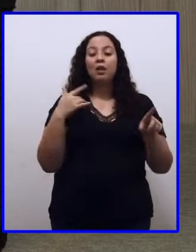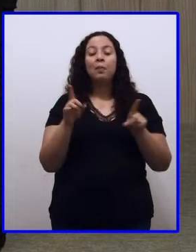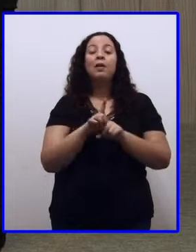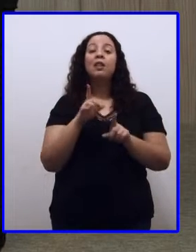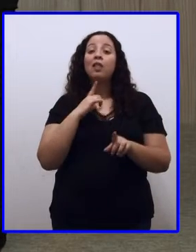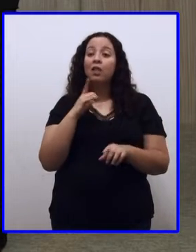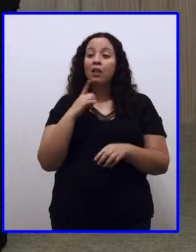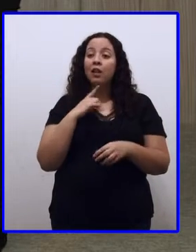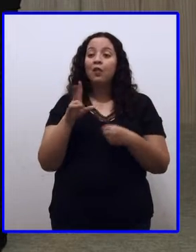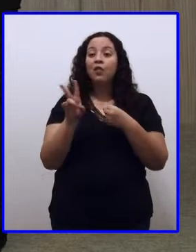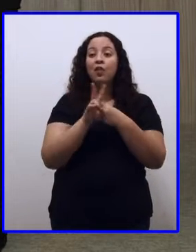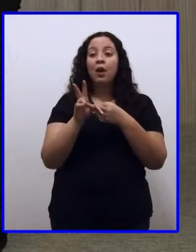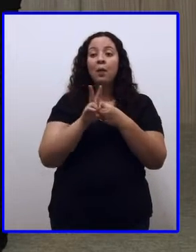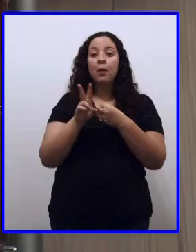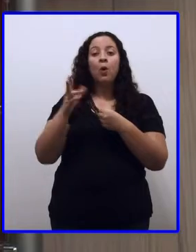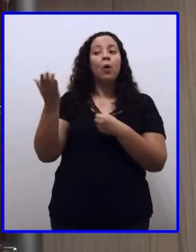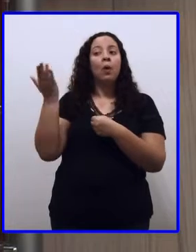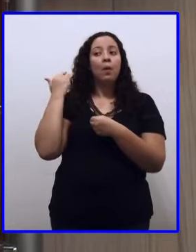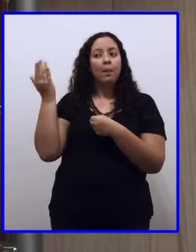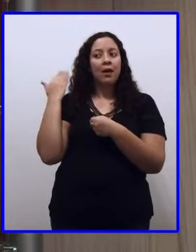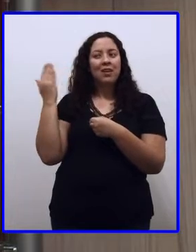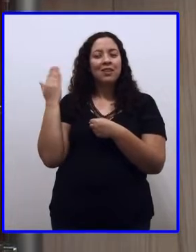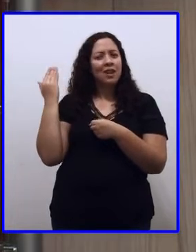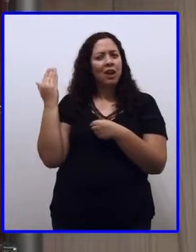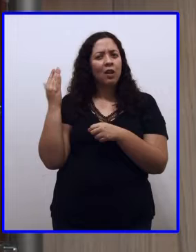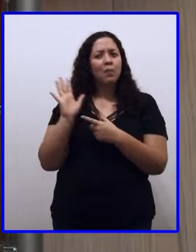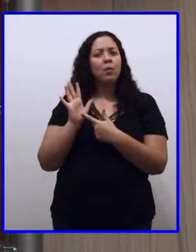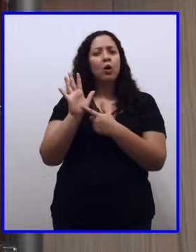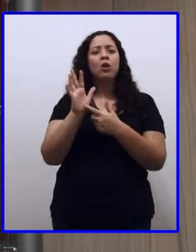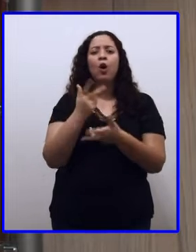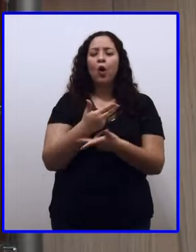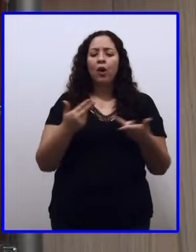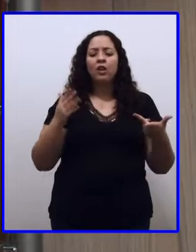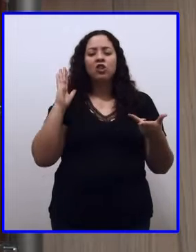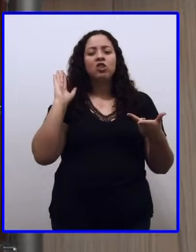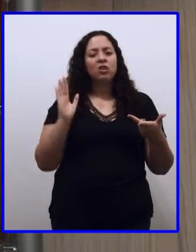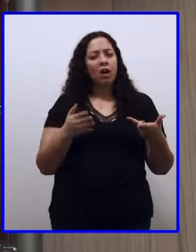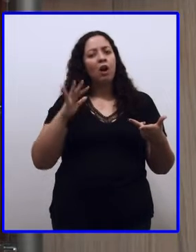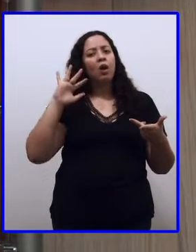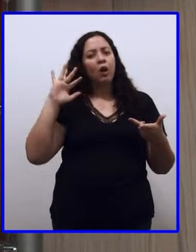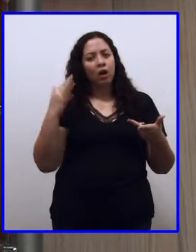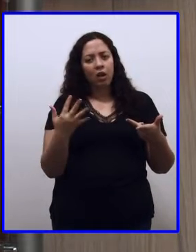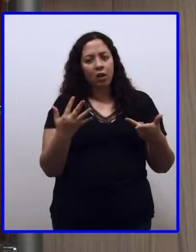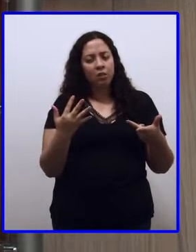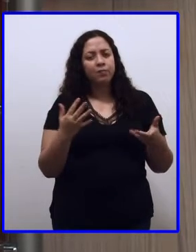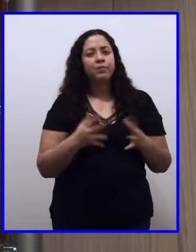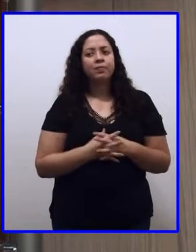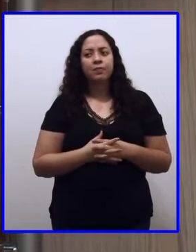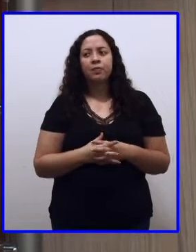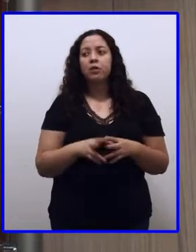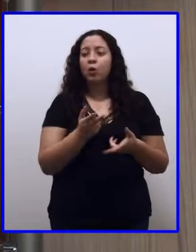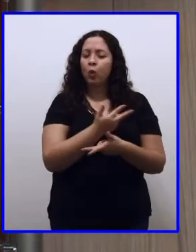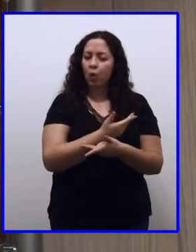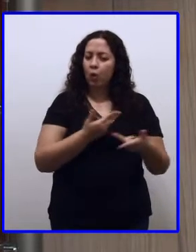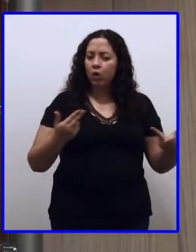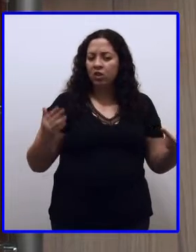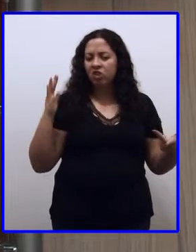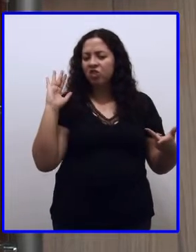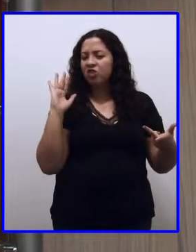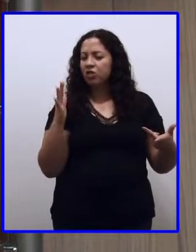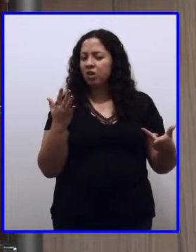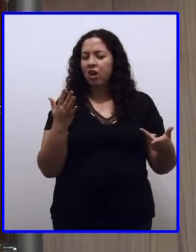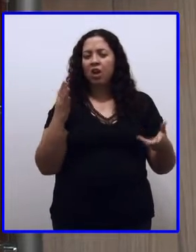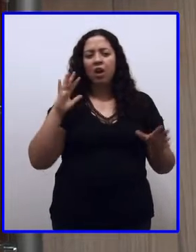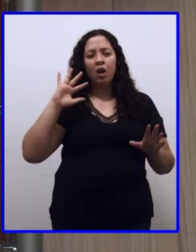conhecido como pretérito. Ele é o que já aconteceu, certo? Então, passado ou pretérito são as coisas que